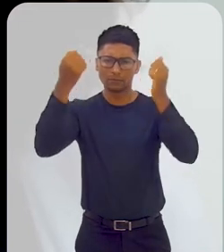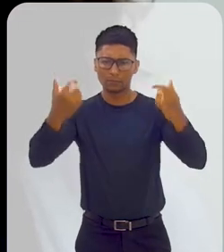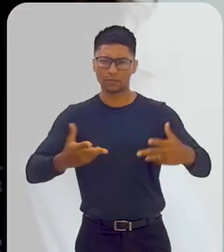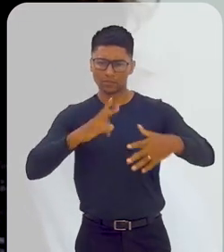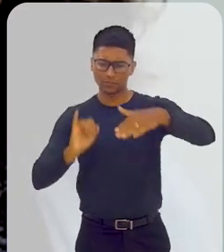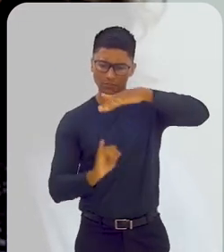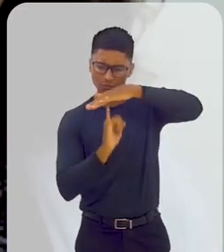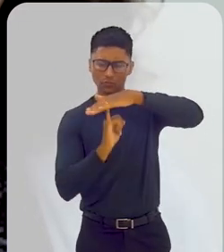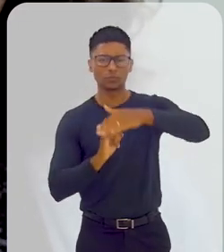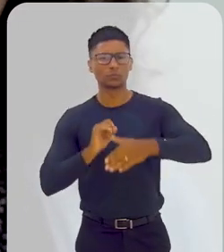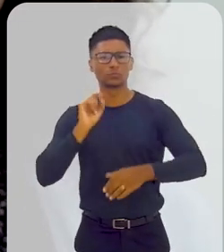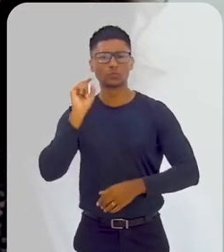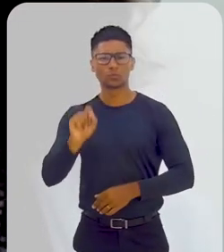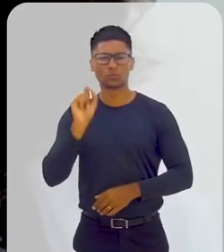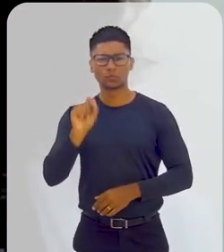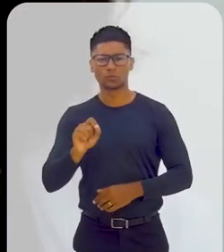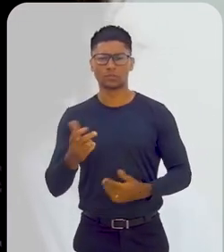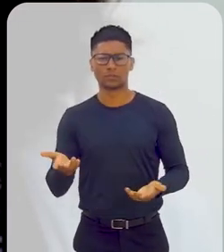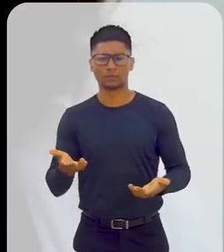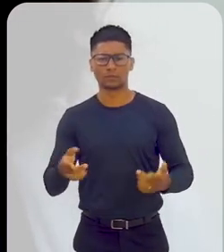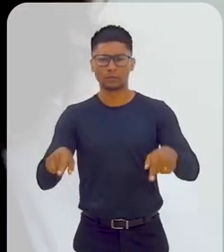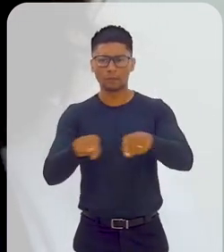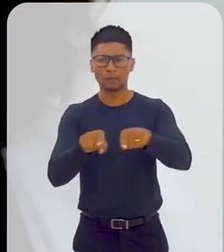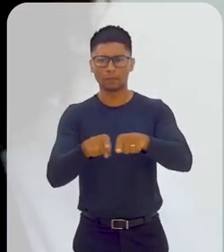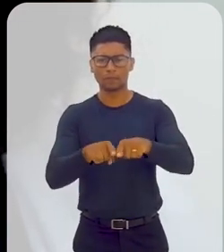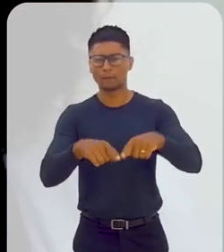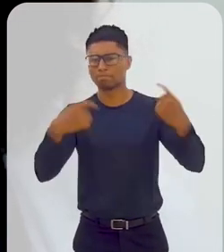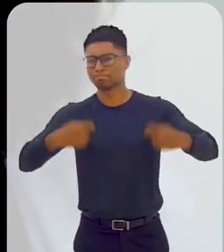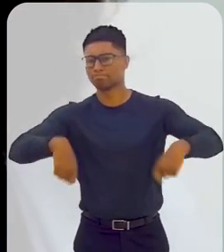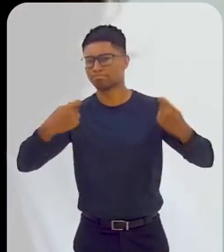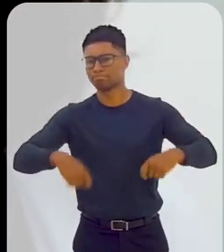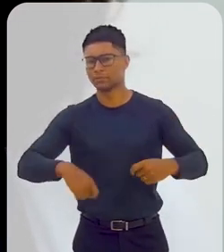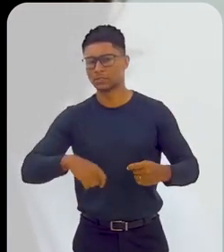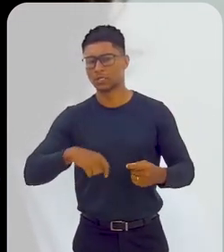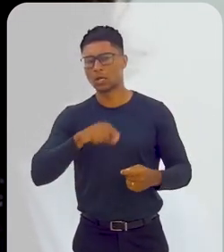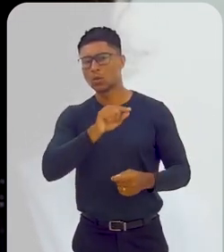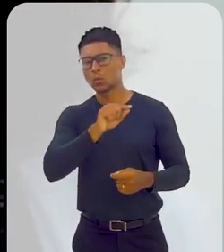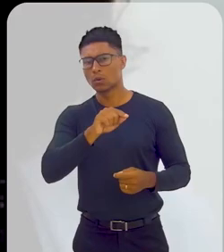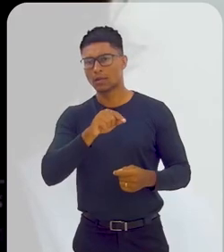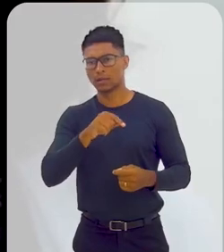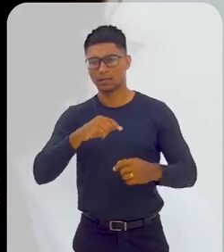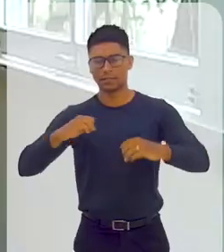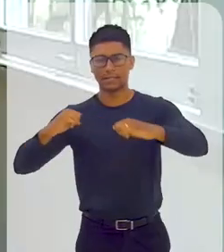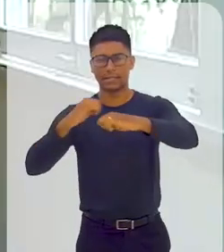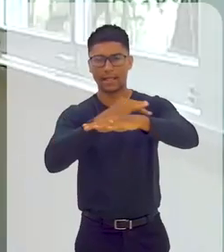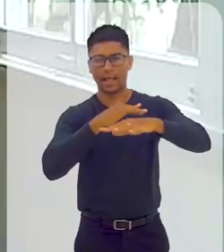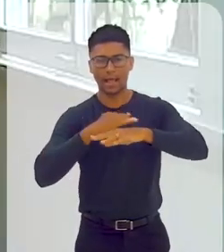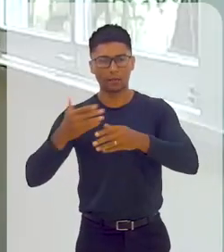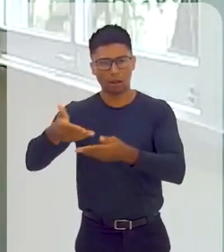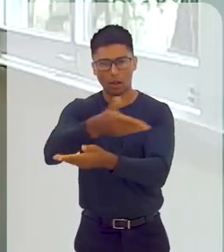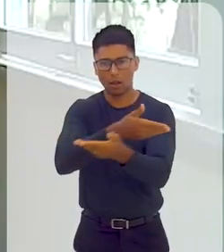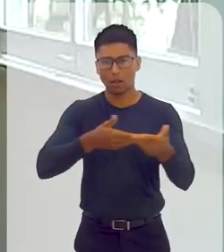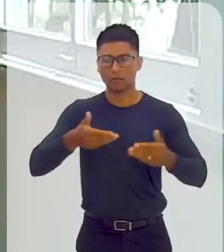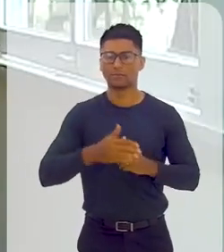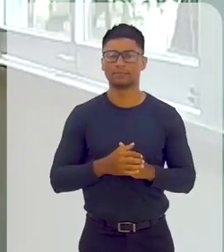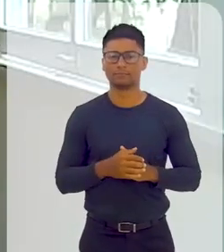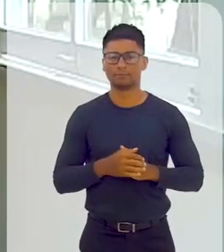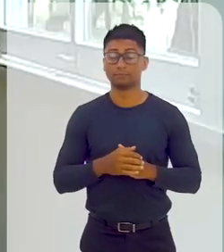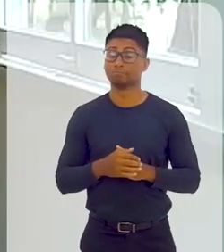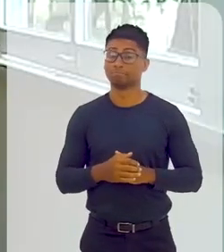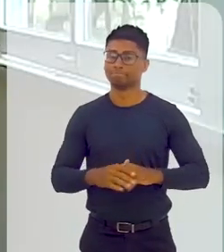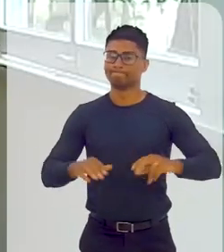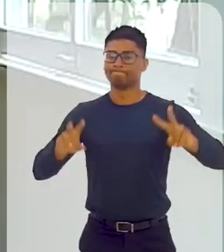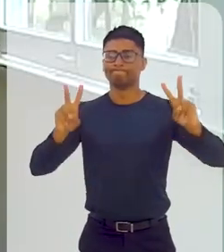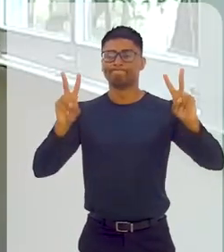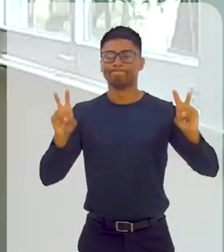essa demanda de aproximação dos municípios com o Instituto. Olha, esse é um assunto que é muito caro a CAES. Claro, por quê?